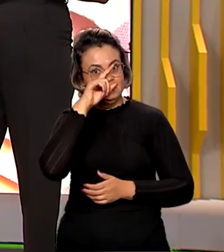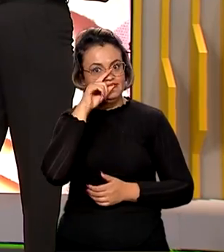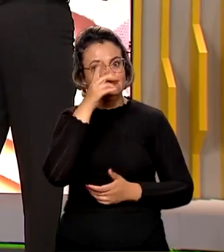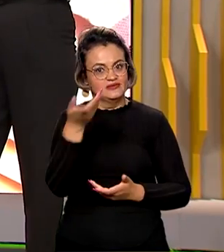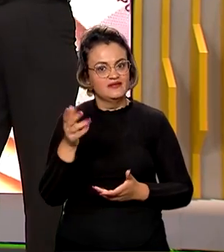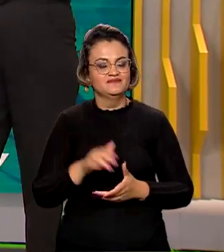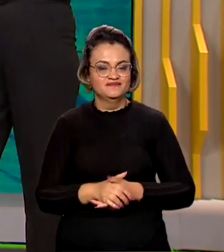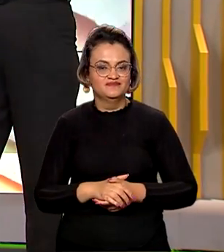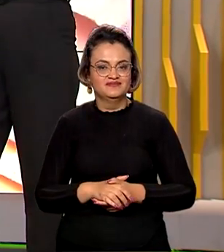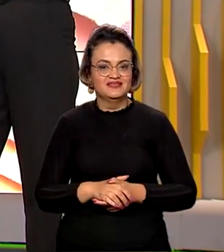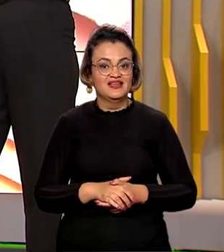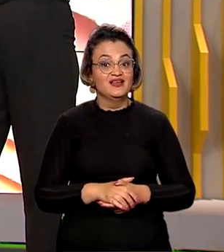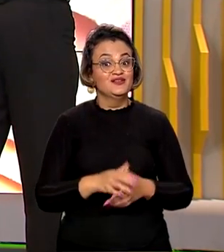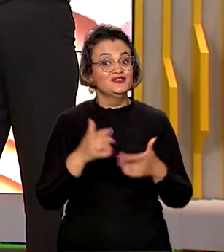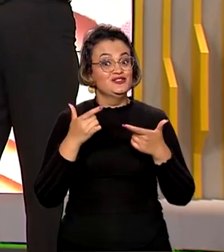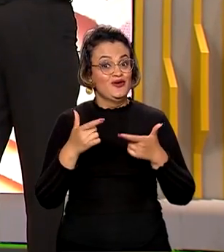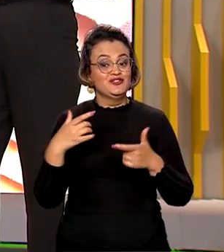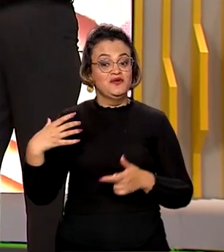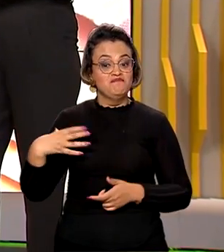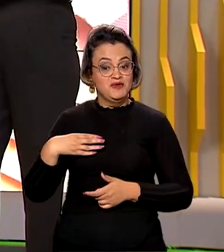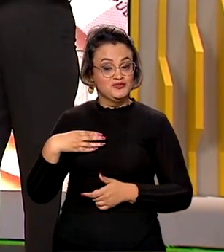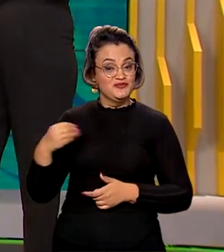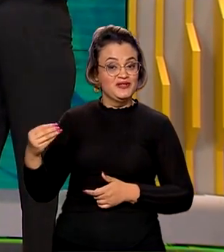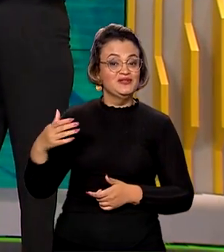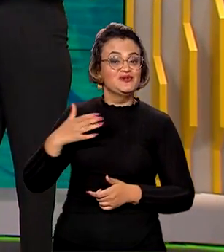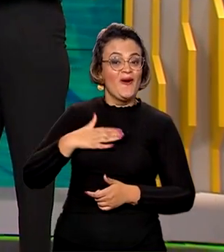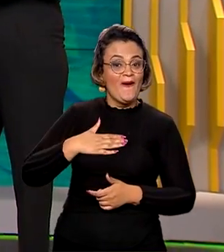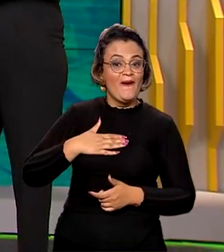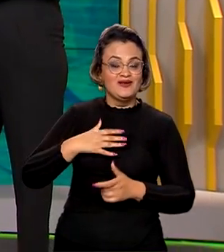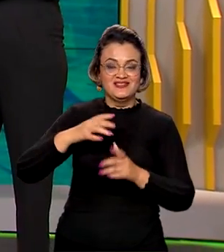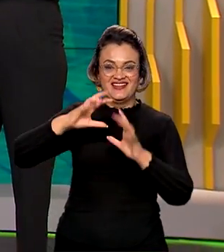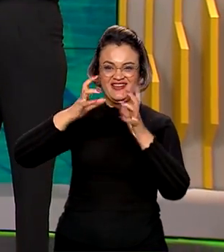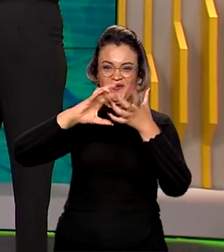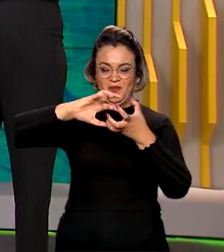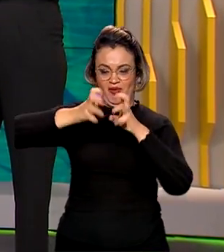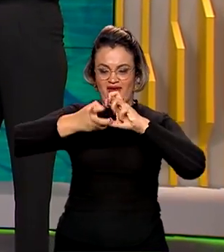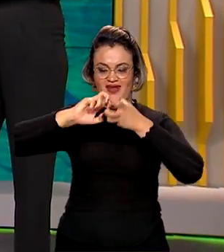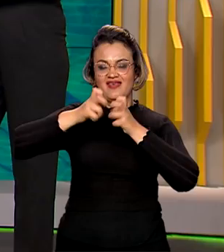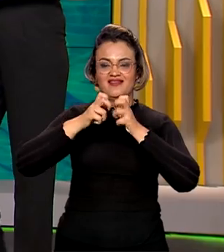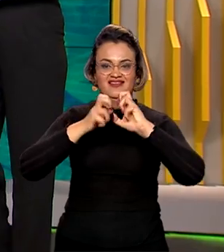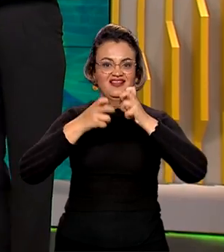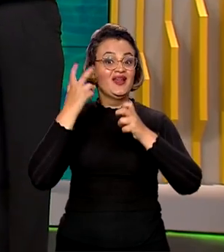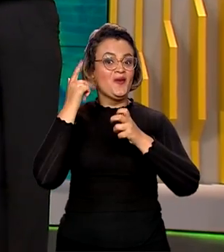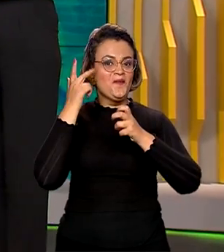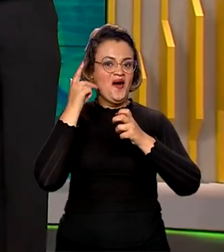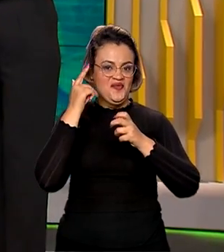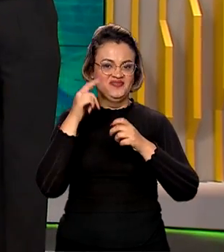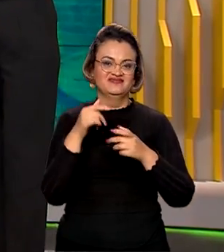Roberto? Ainda bem que, por enquanto, os meus estão mais interessados naquele cubo mágico tradicional, que não é magnético. Muito mais seguro, né, Ana?